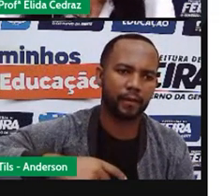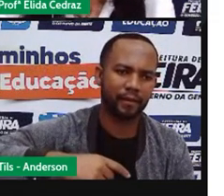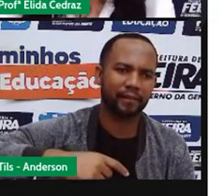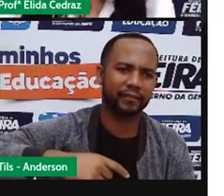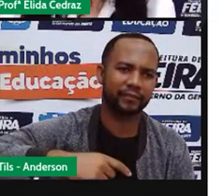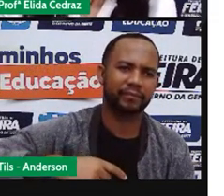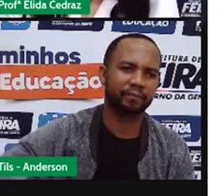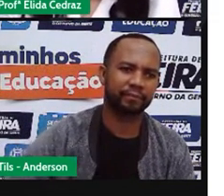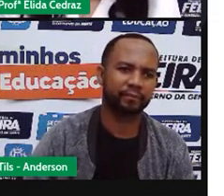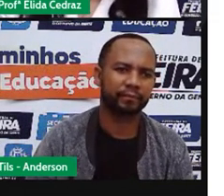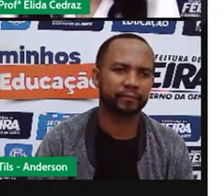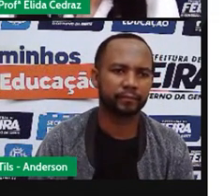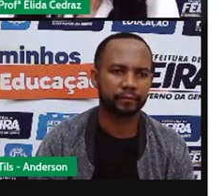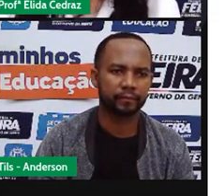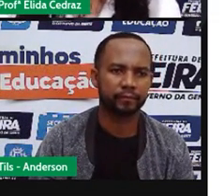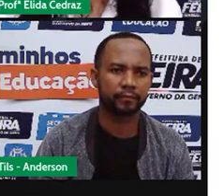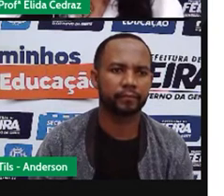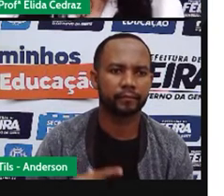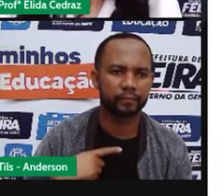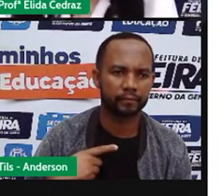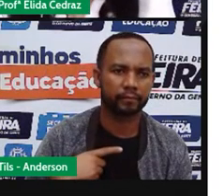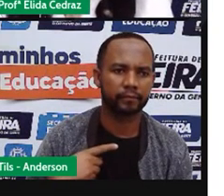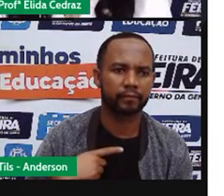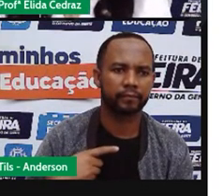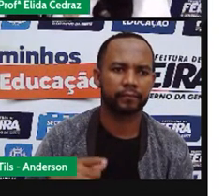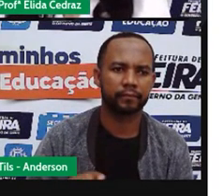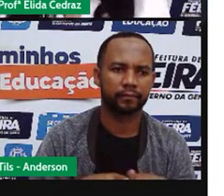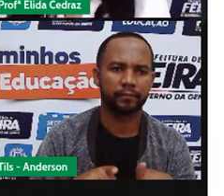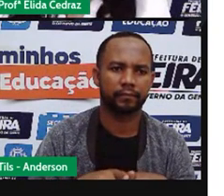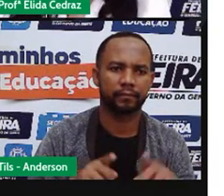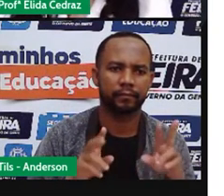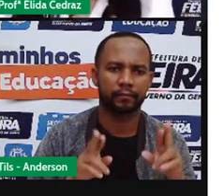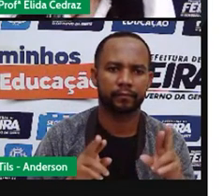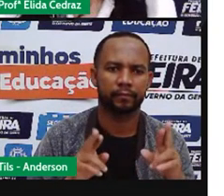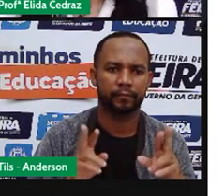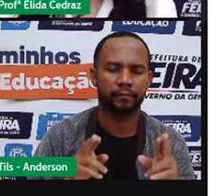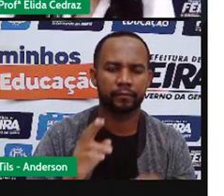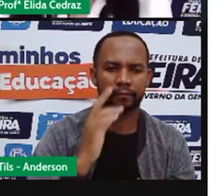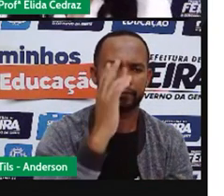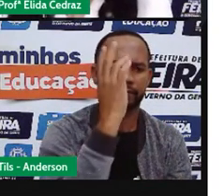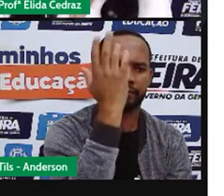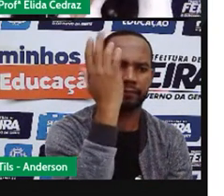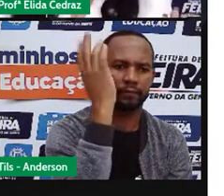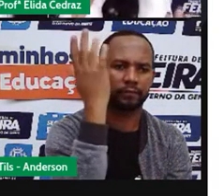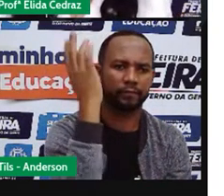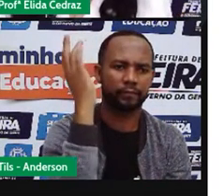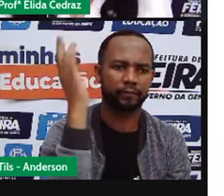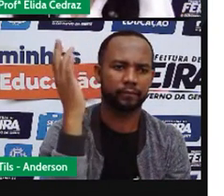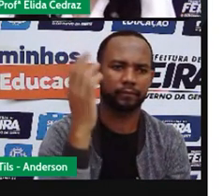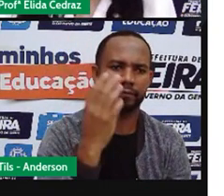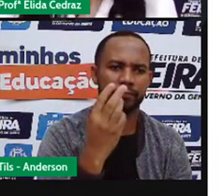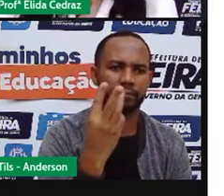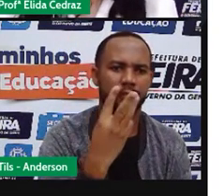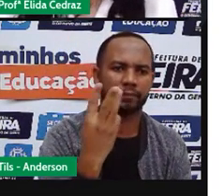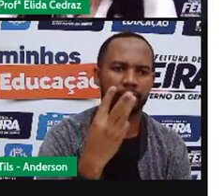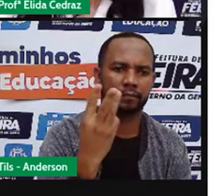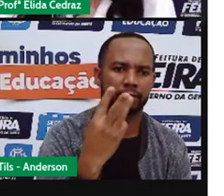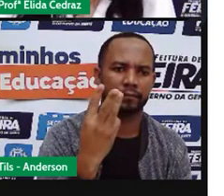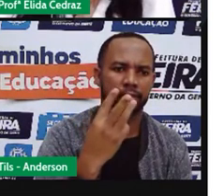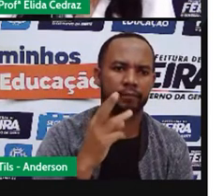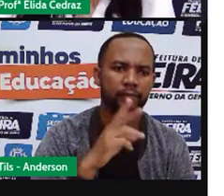do sol. E nós temos aqui a mesma árvore iluminada em três períodos